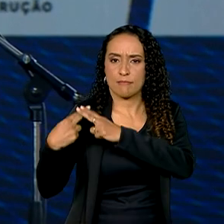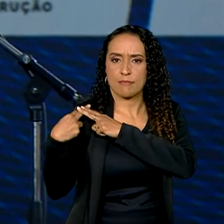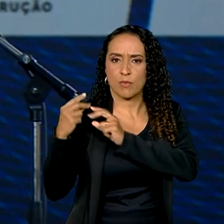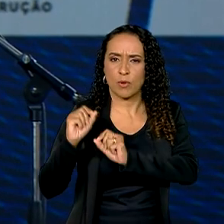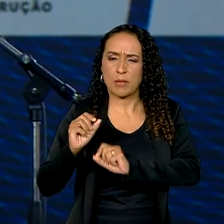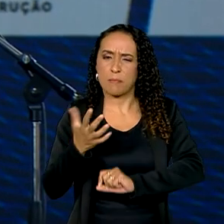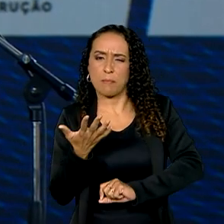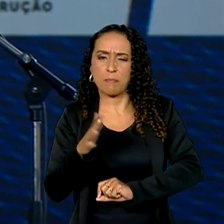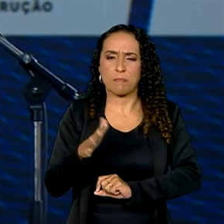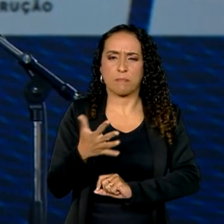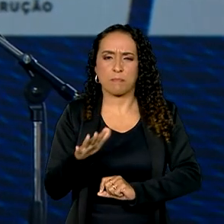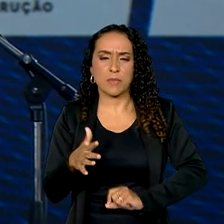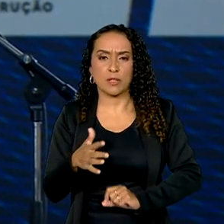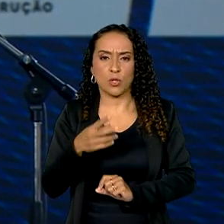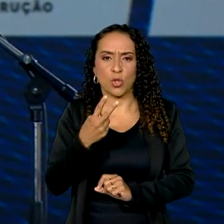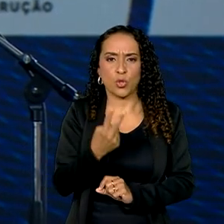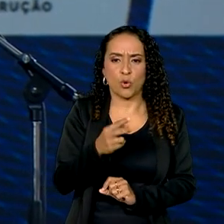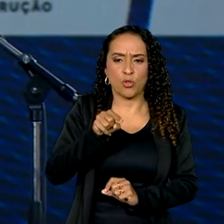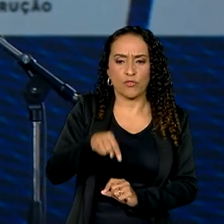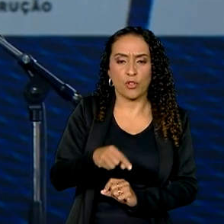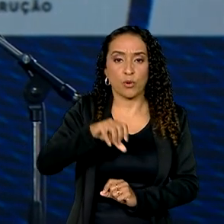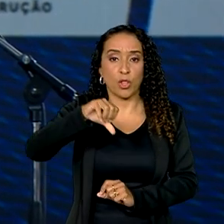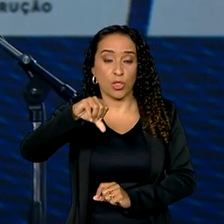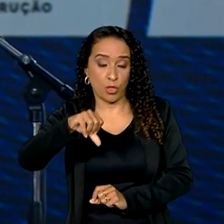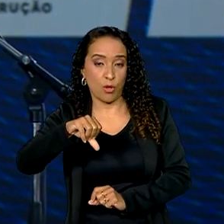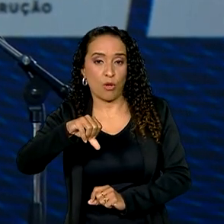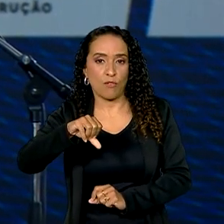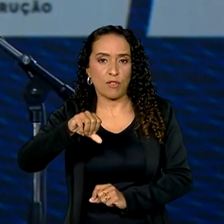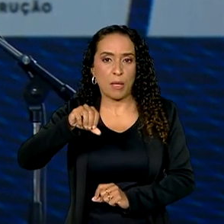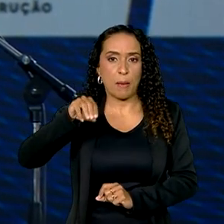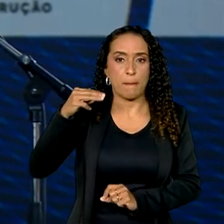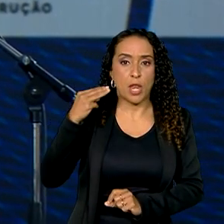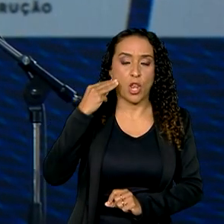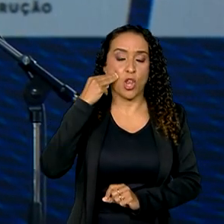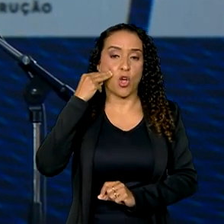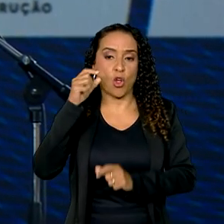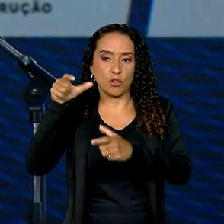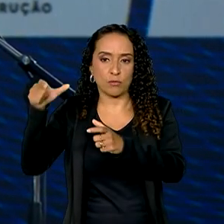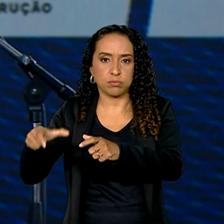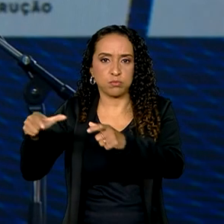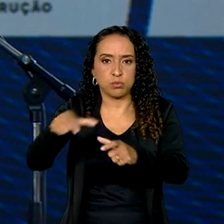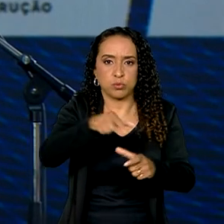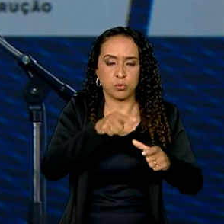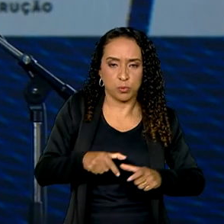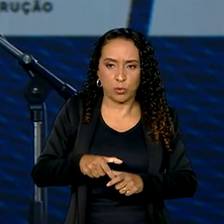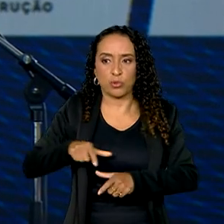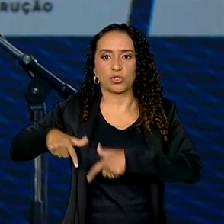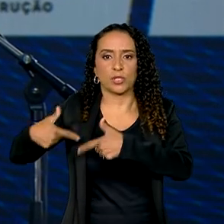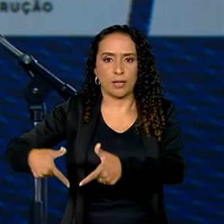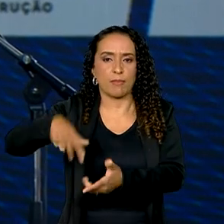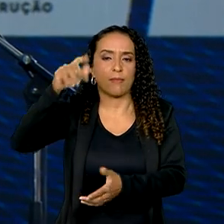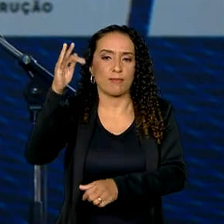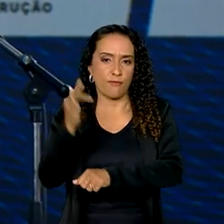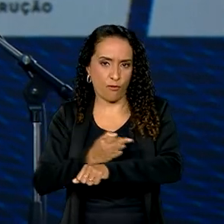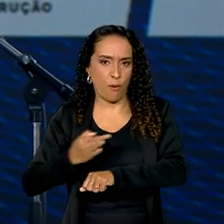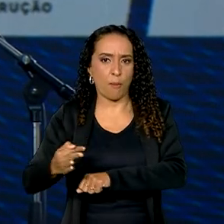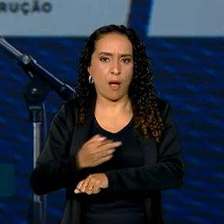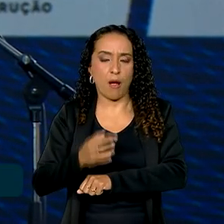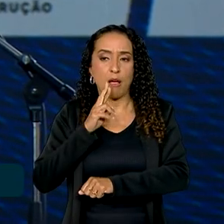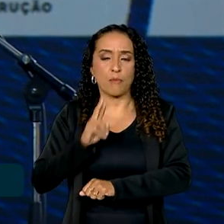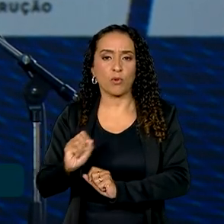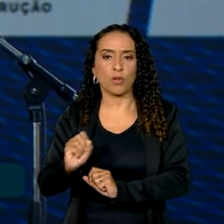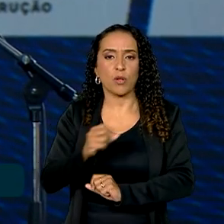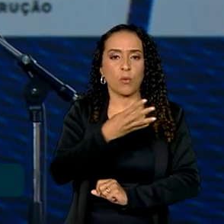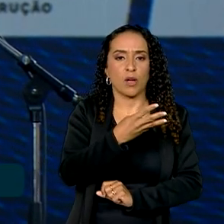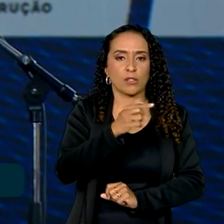aproximadamente por 2,9 milhões de postos de trabalhos formais e responde por 4